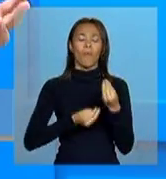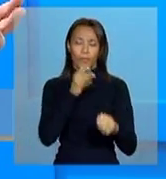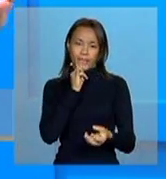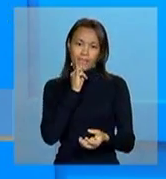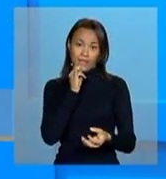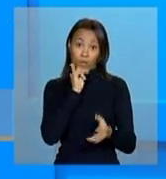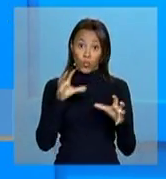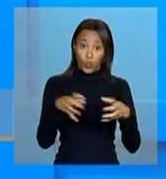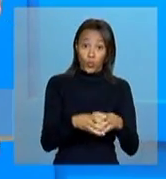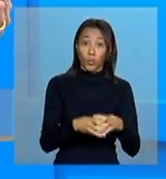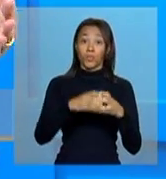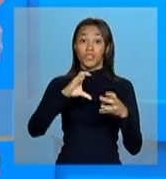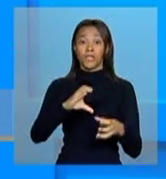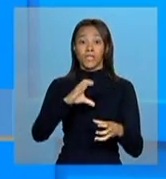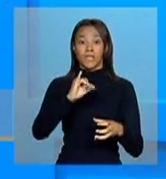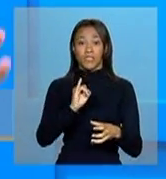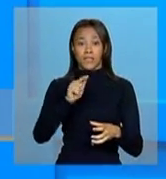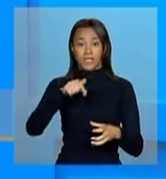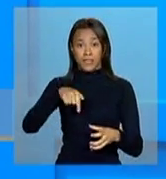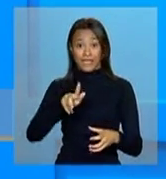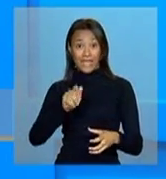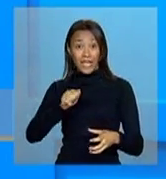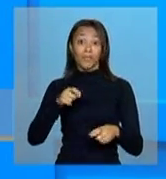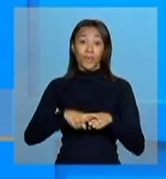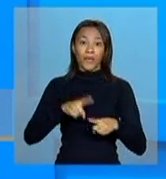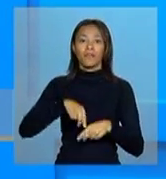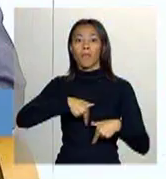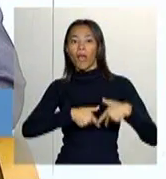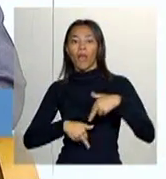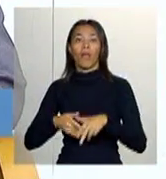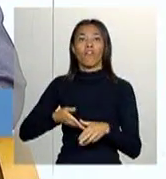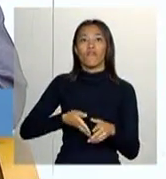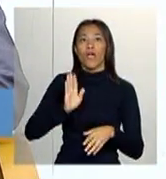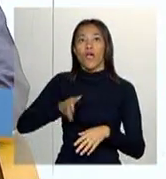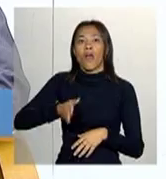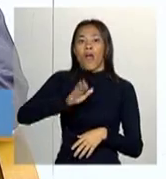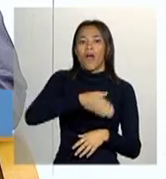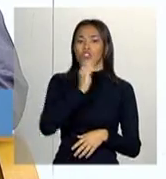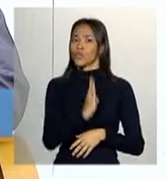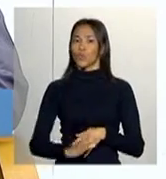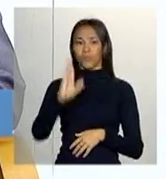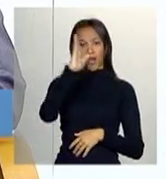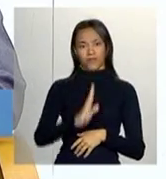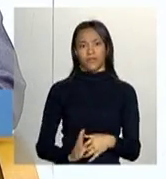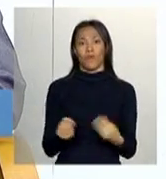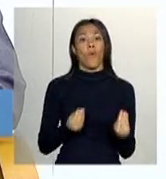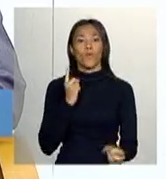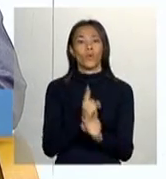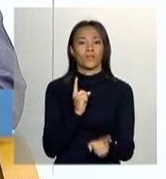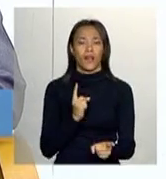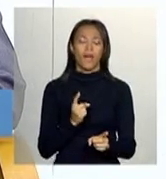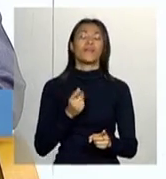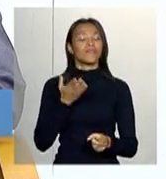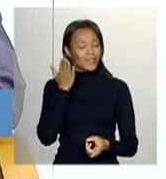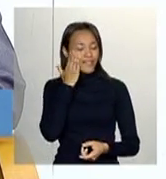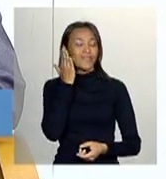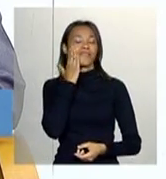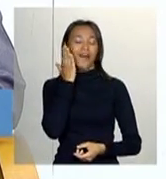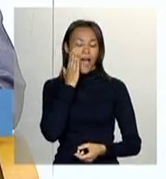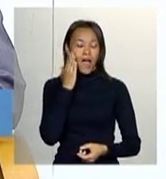de ciganos, que normalmente eles migram por todo o país? Exatamente. A gente conhece essas especificidades, né?